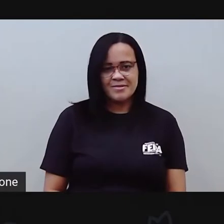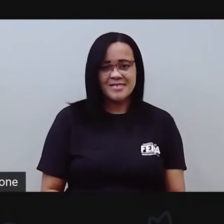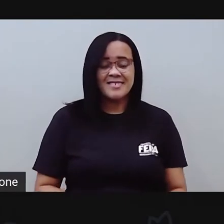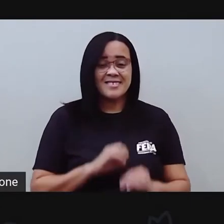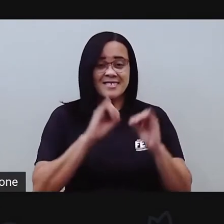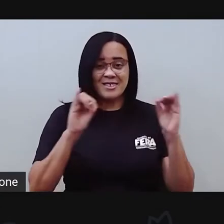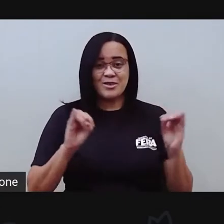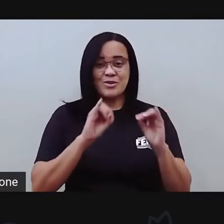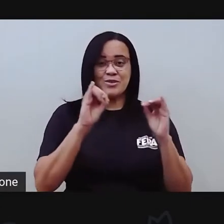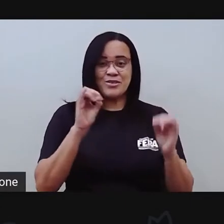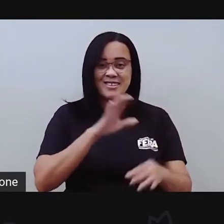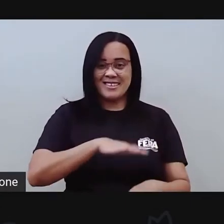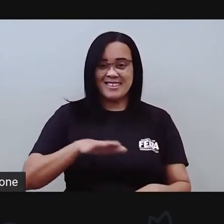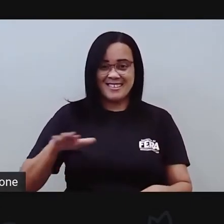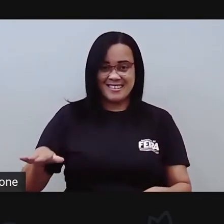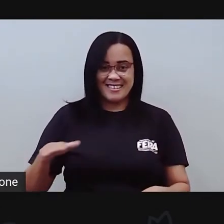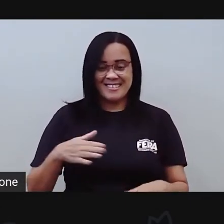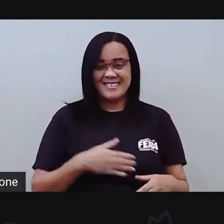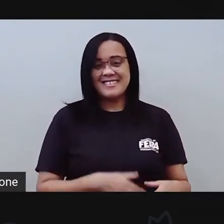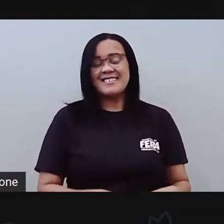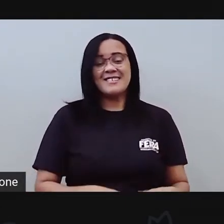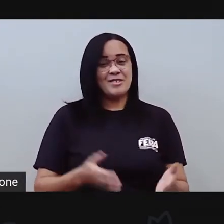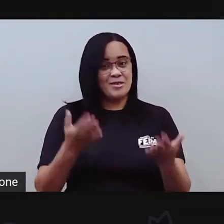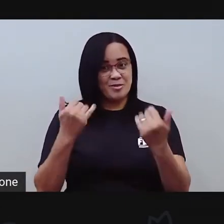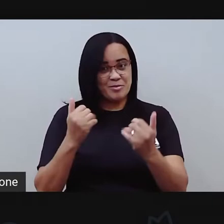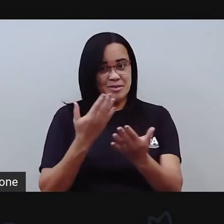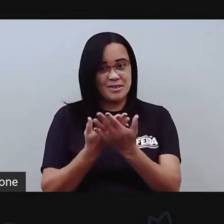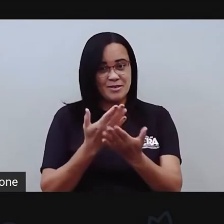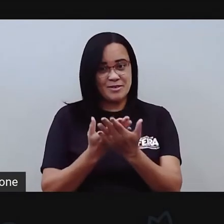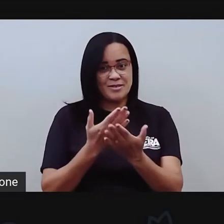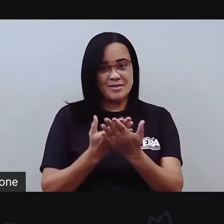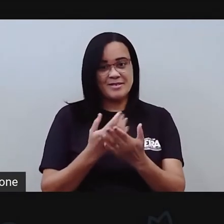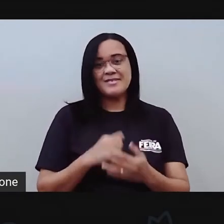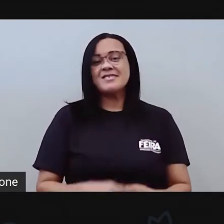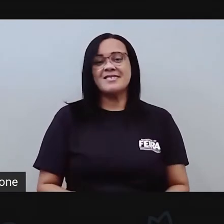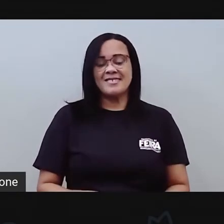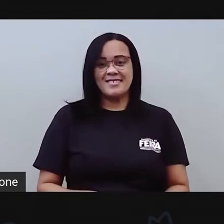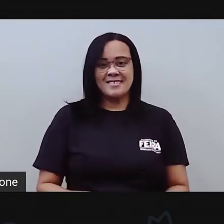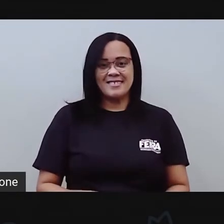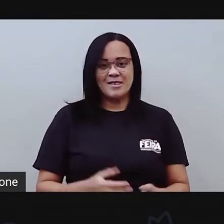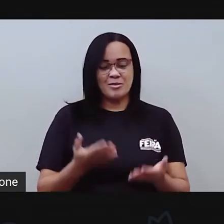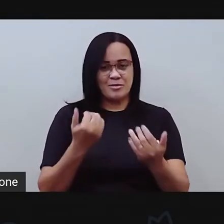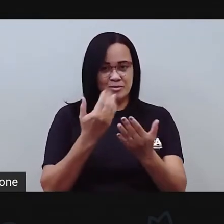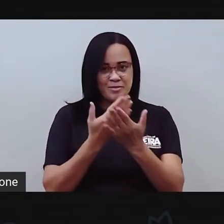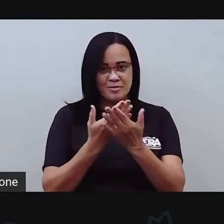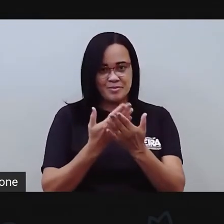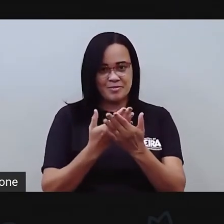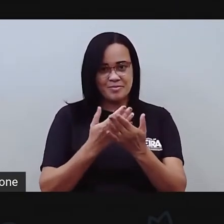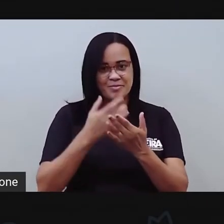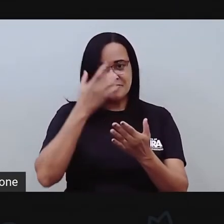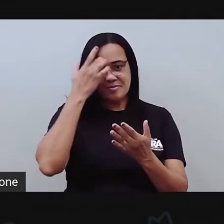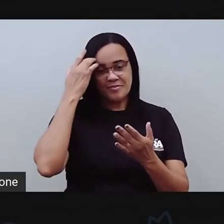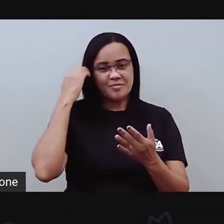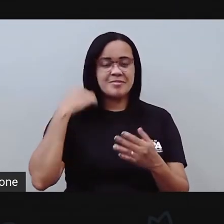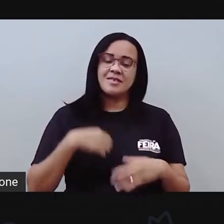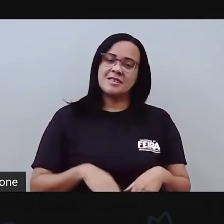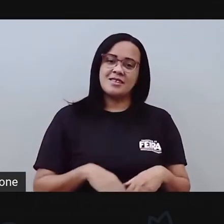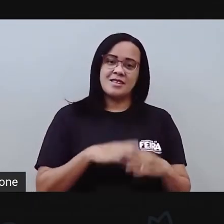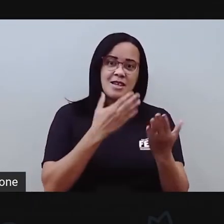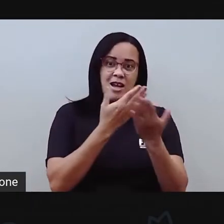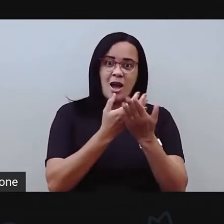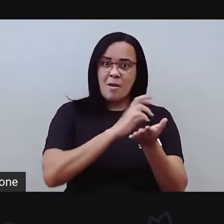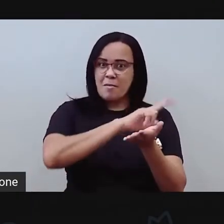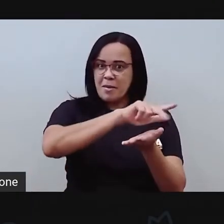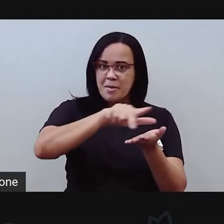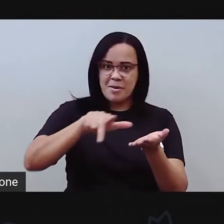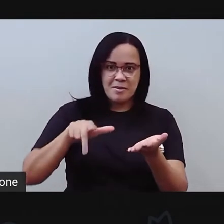Olá, crianças! Vamos para mais uma aula? Vamos para mais uma aula, né, desse bloco de aulas sobre